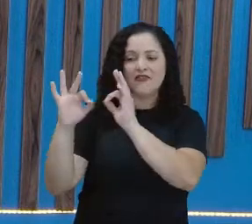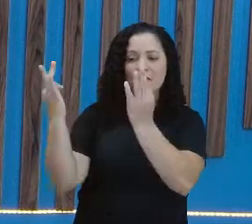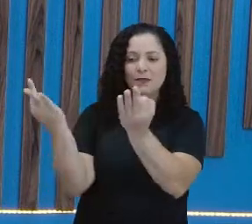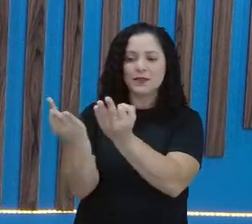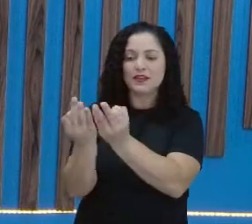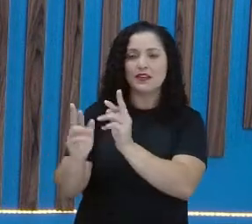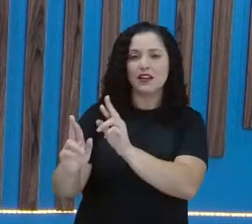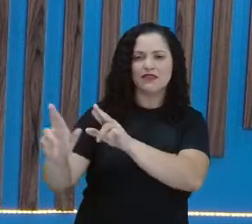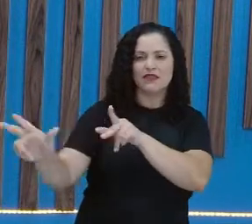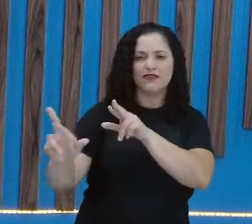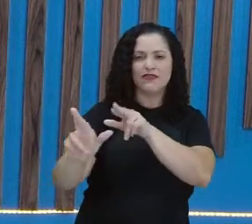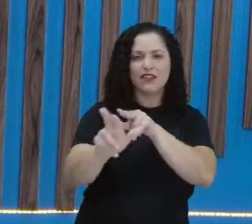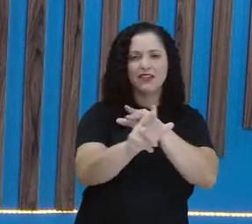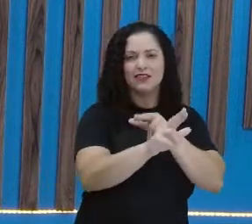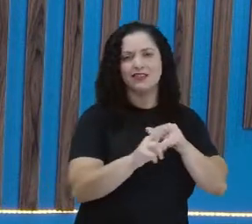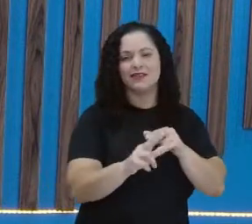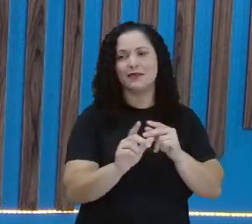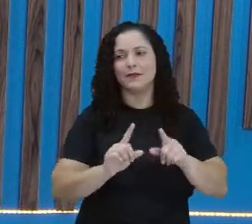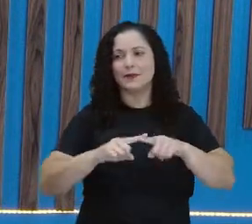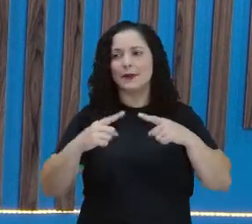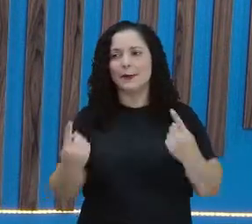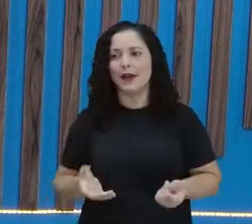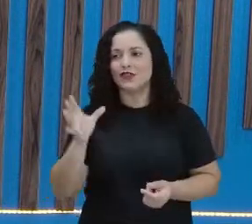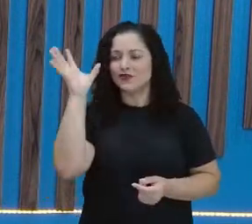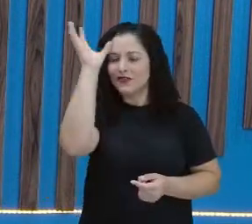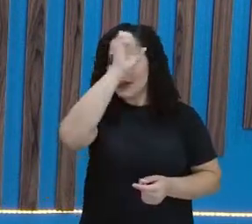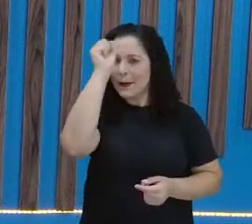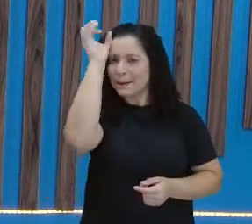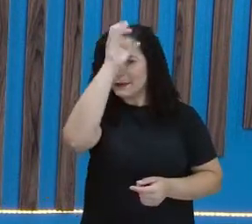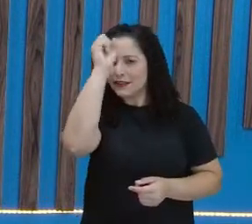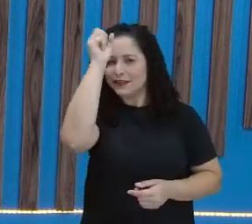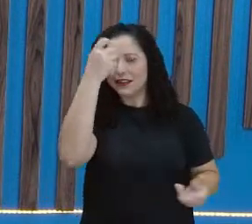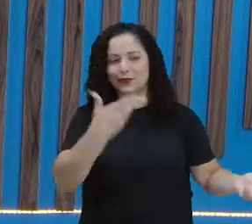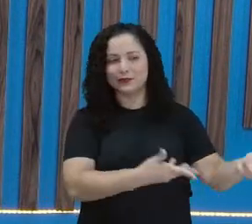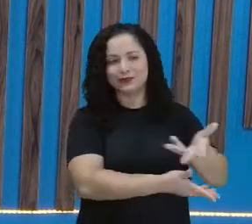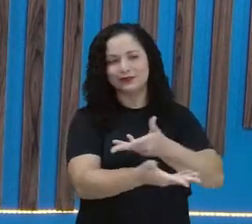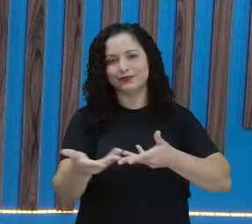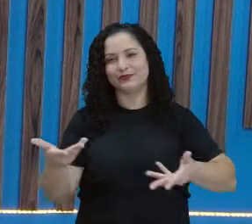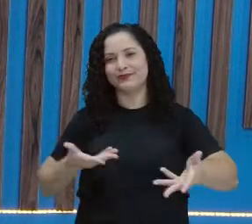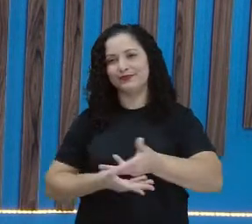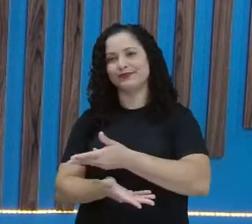e a gente faz, ó, aí vai aprendendo um com o outro.